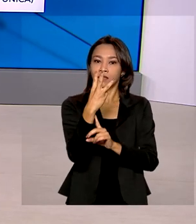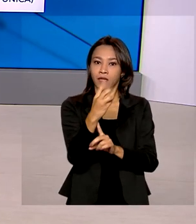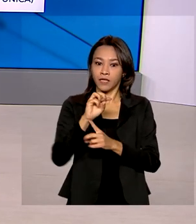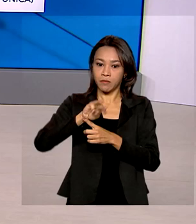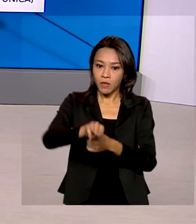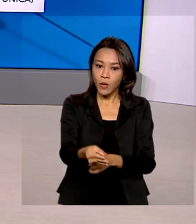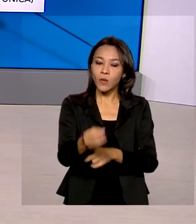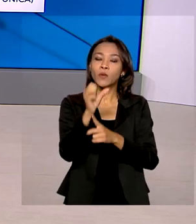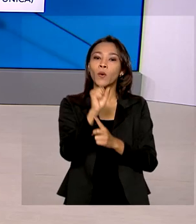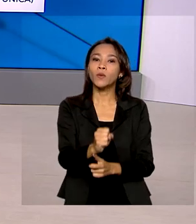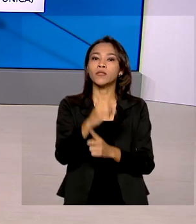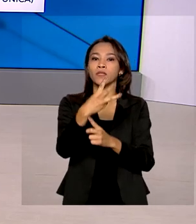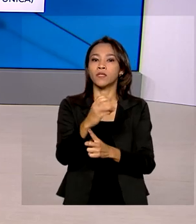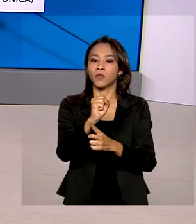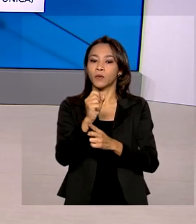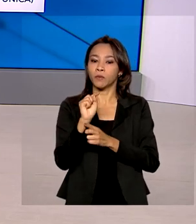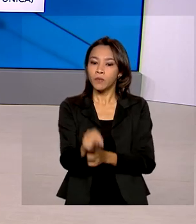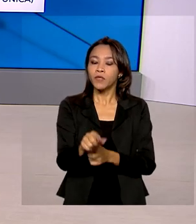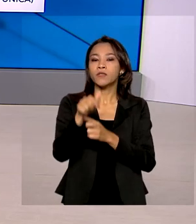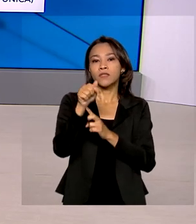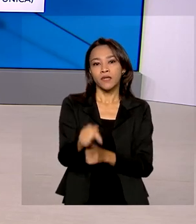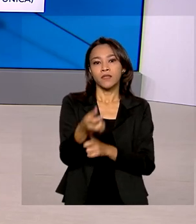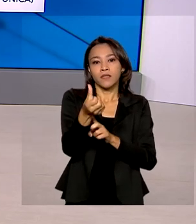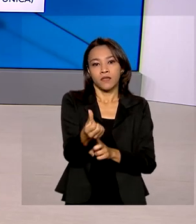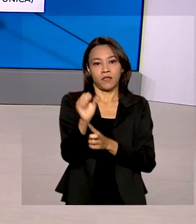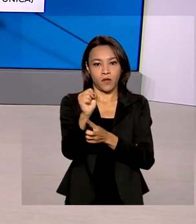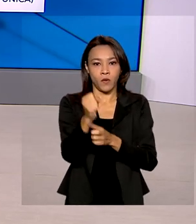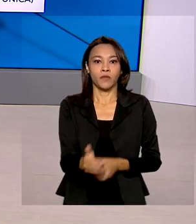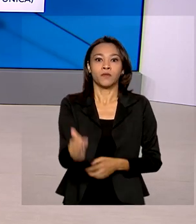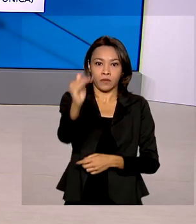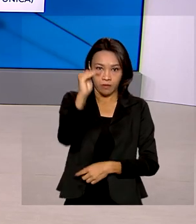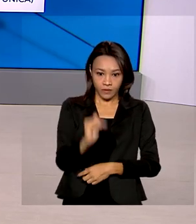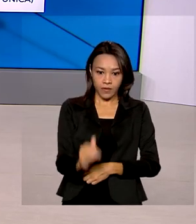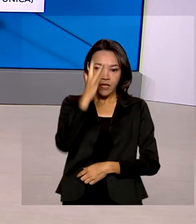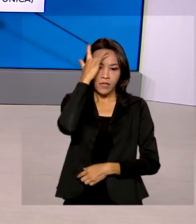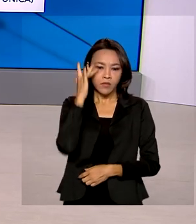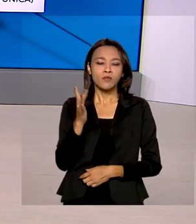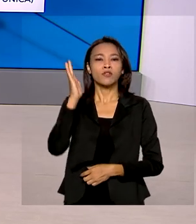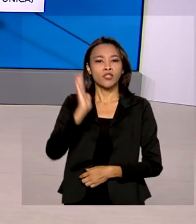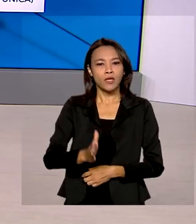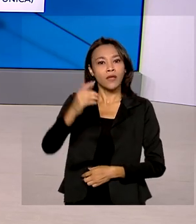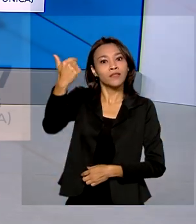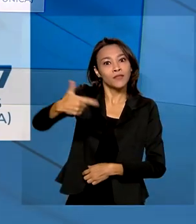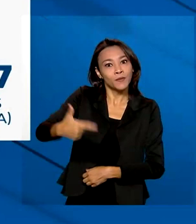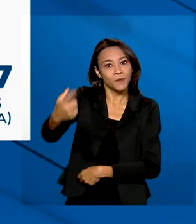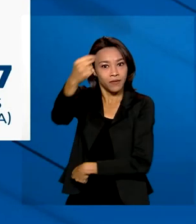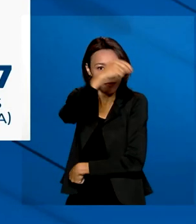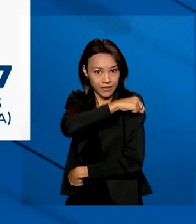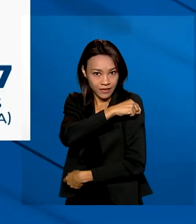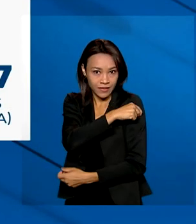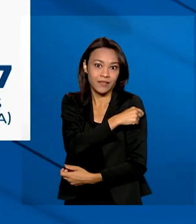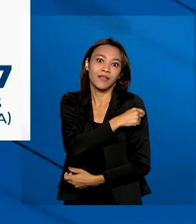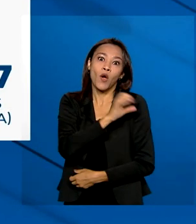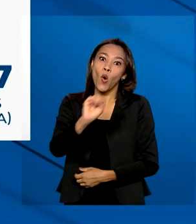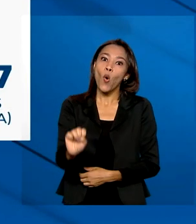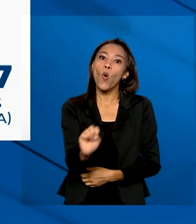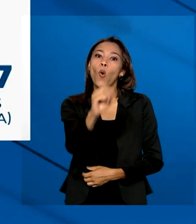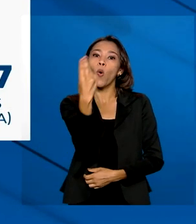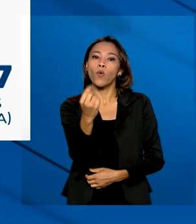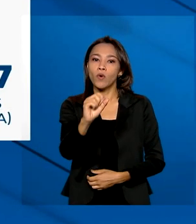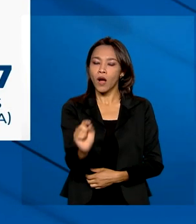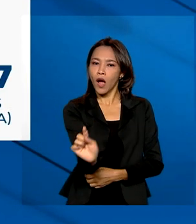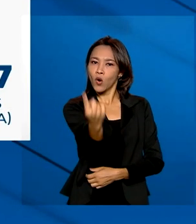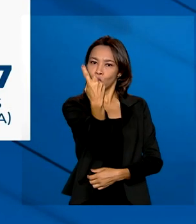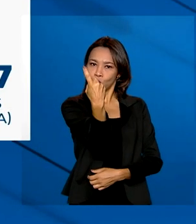838 mil, 768. E as pessoas vacinadas com a segunda dose, as duas doses ou em dose